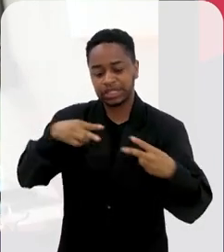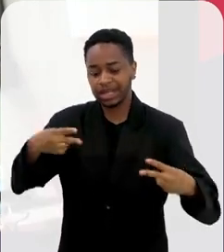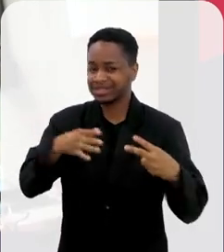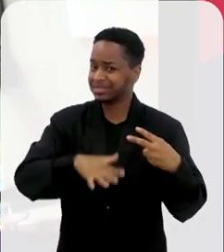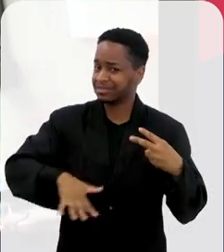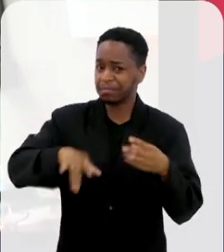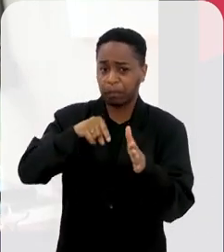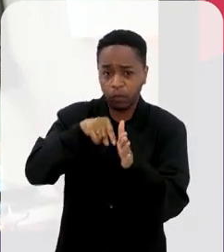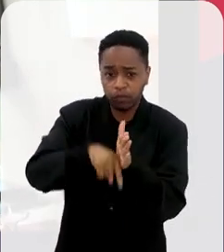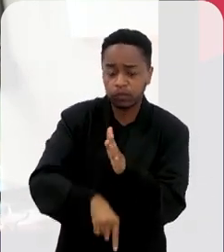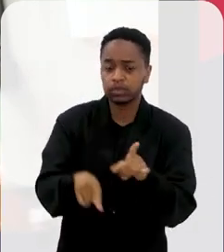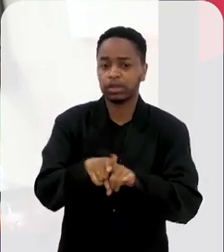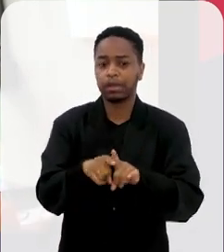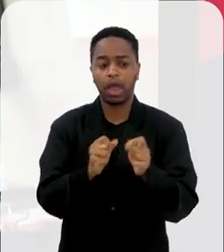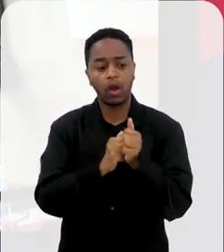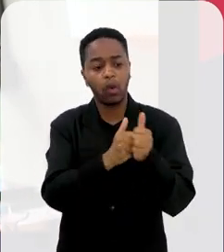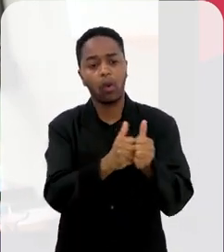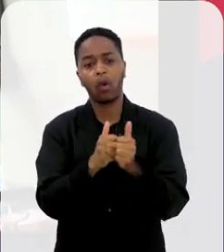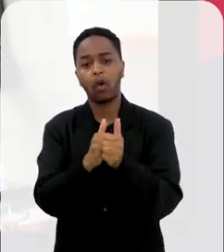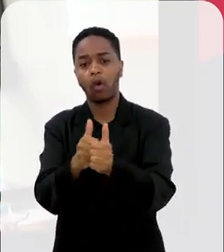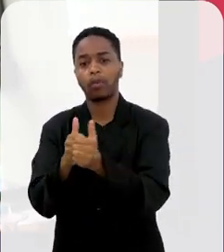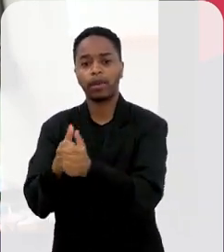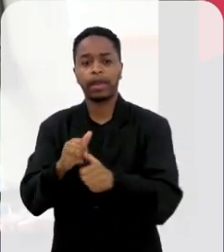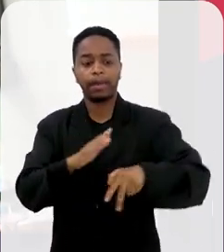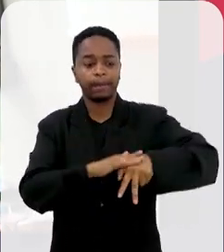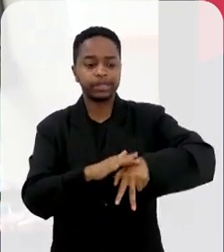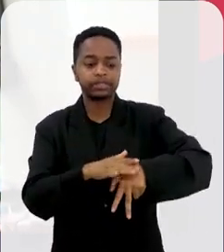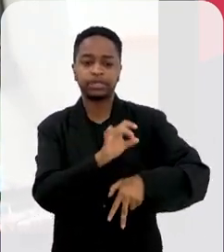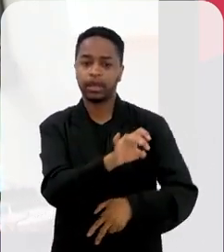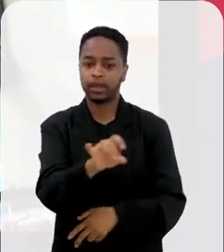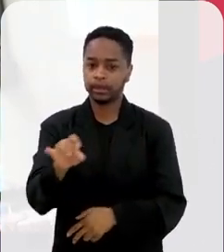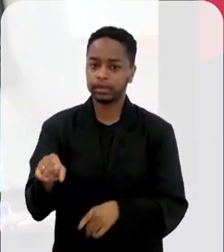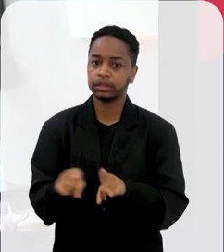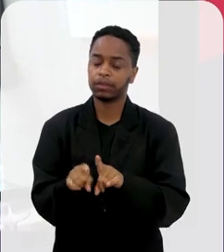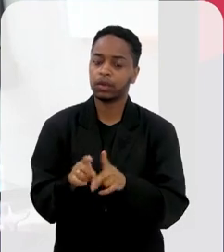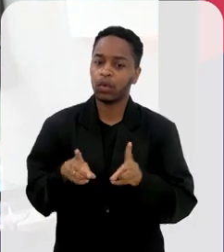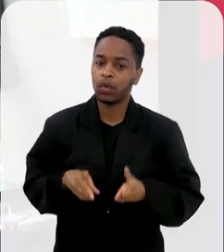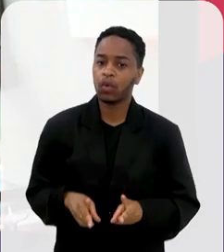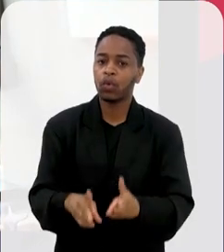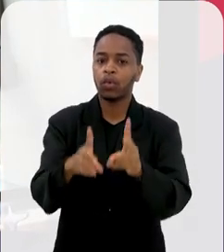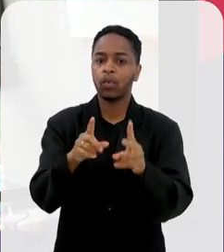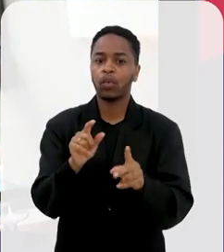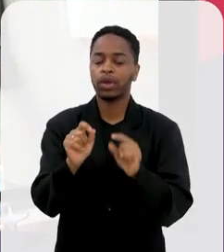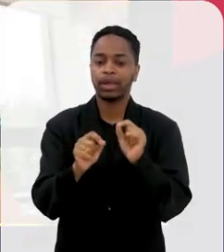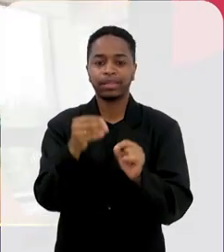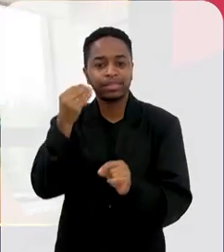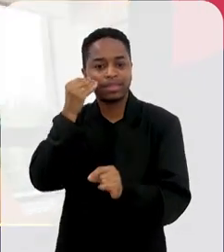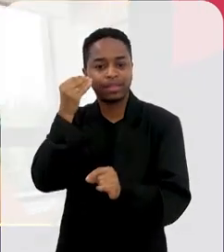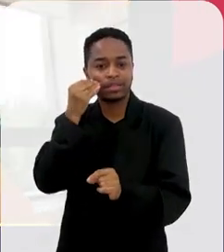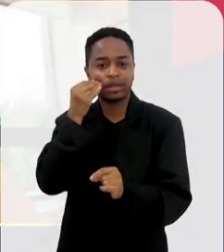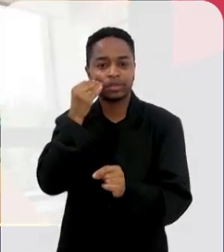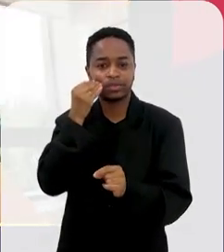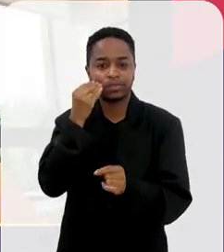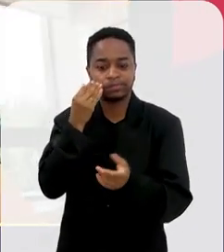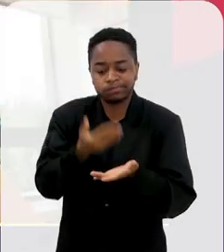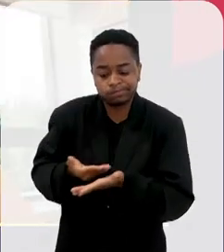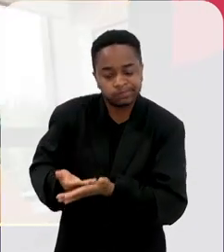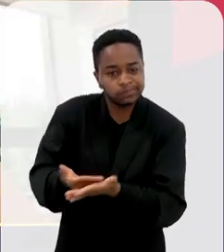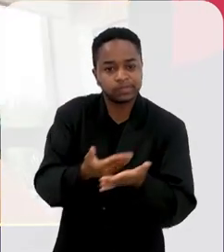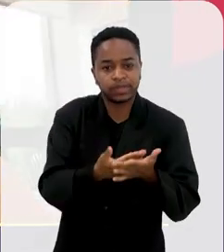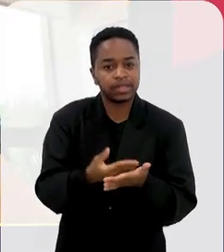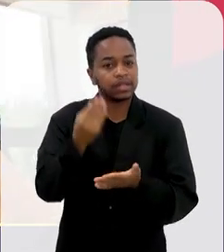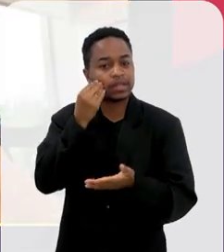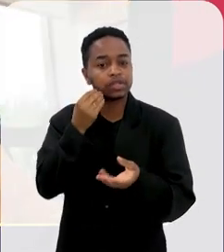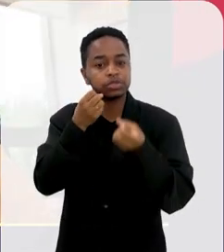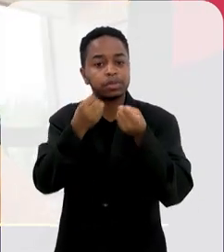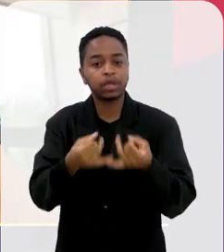genética ampla, acompanhamento clínico dos pacientes e continuar, né, Cláudia, buscando esses alvos que